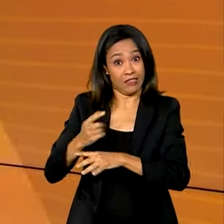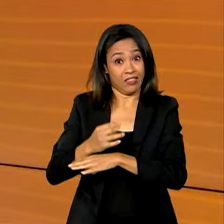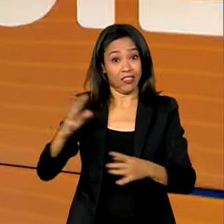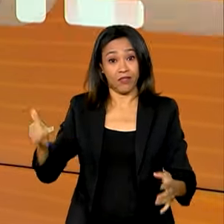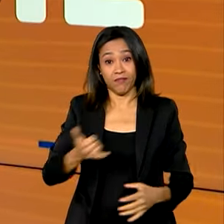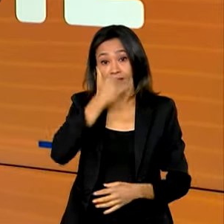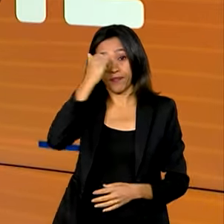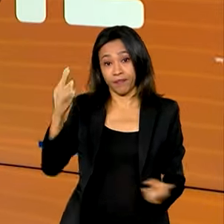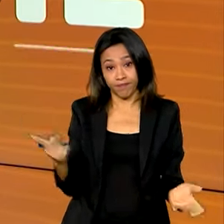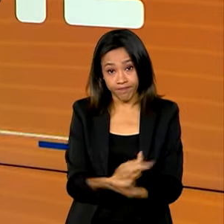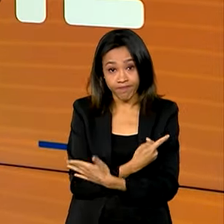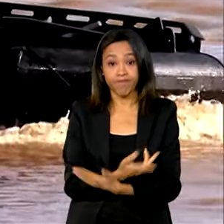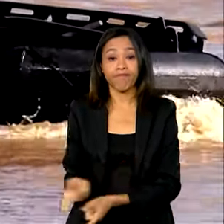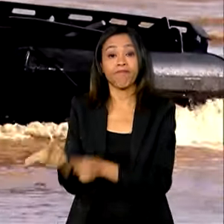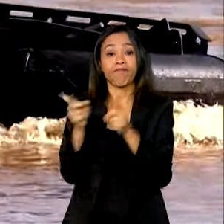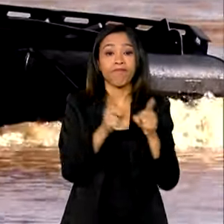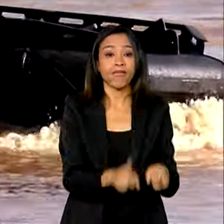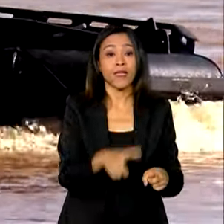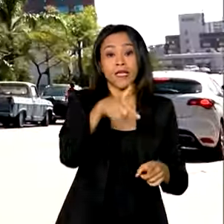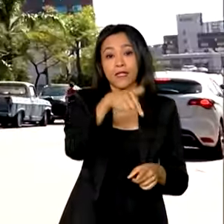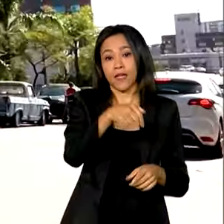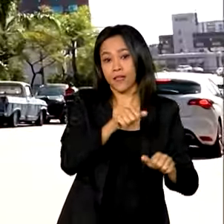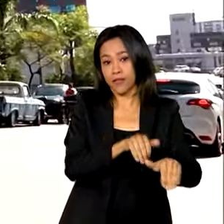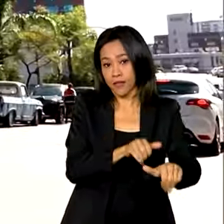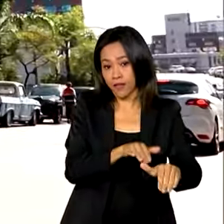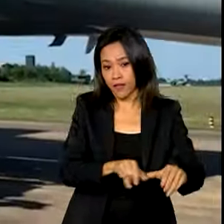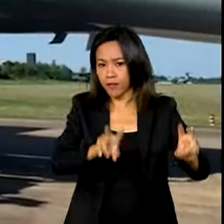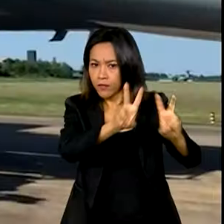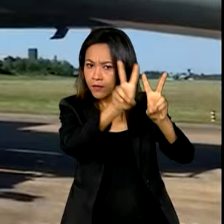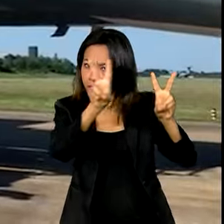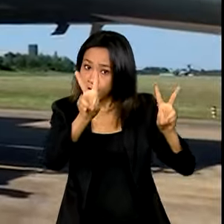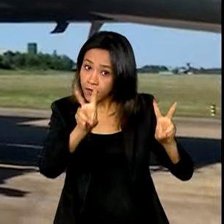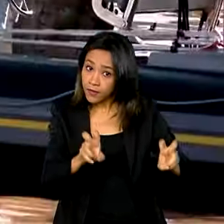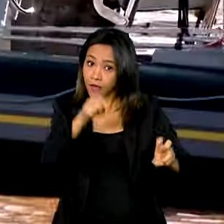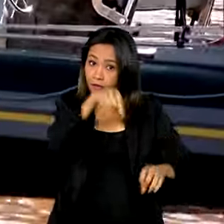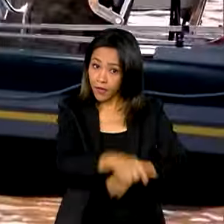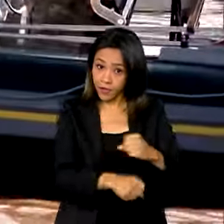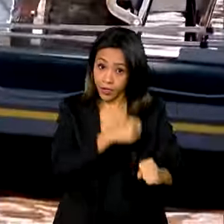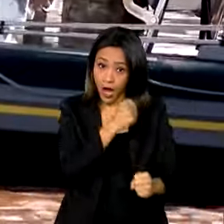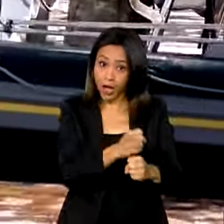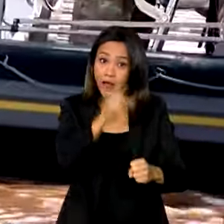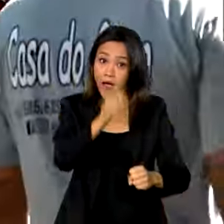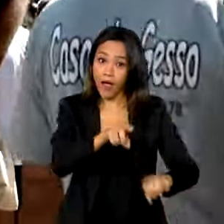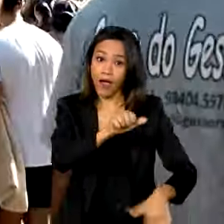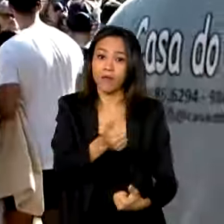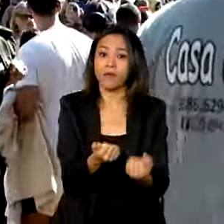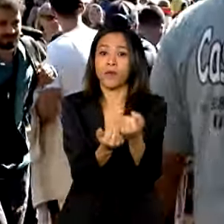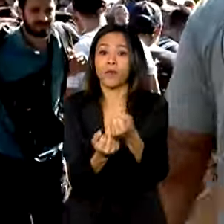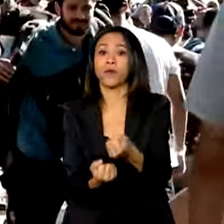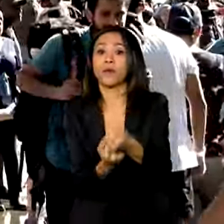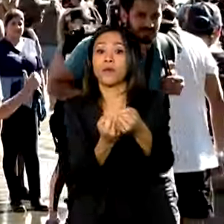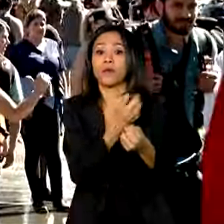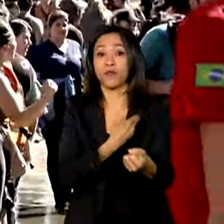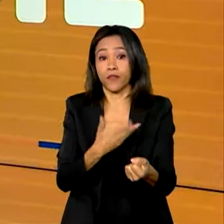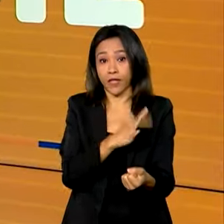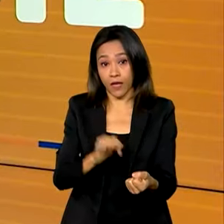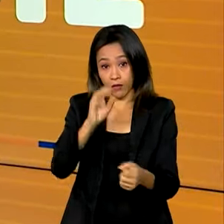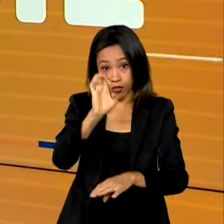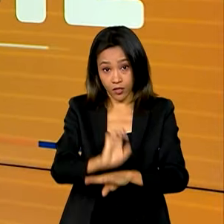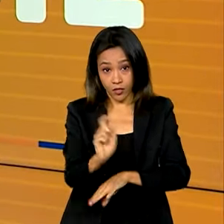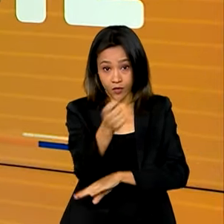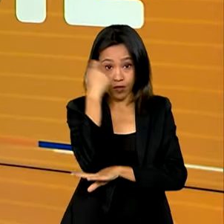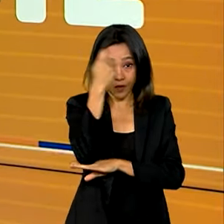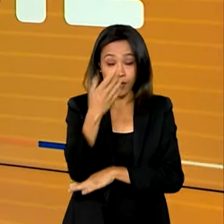7 de setembro, um dos temas do desfile da independência este ano é o apoio do Governo Federal ao Rio Grande do Sul.